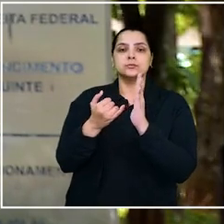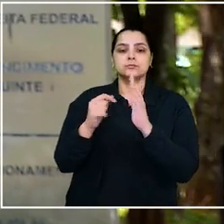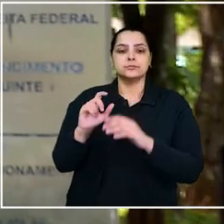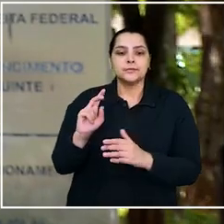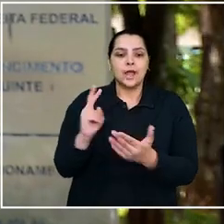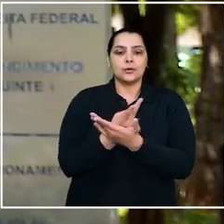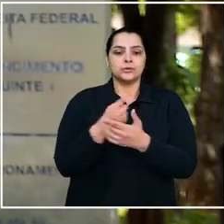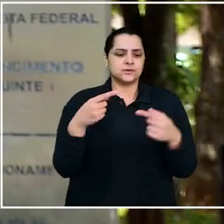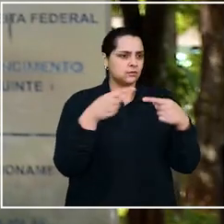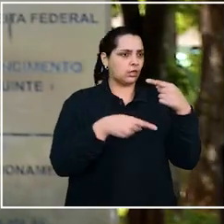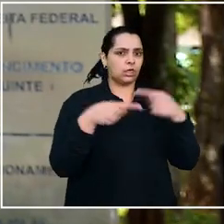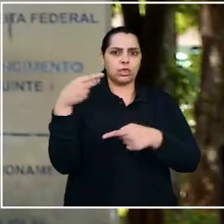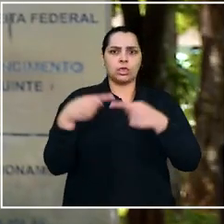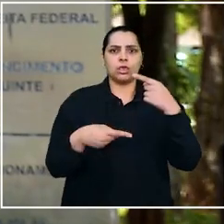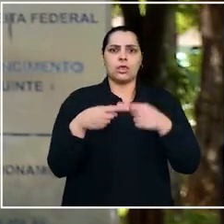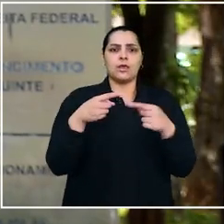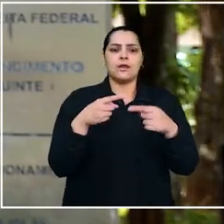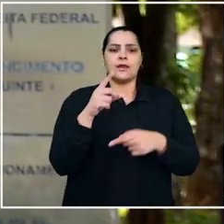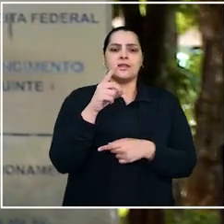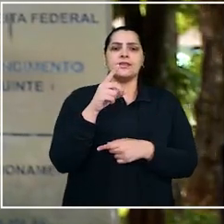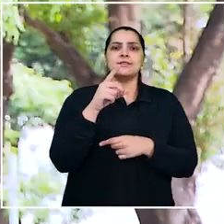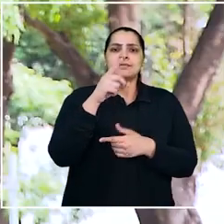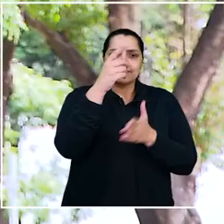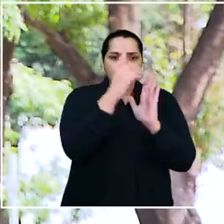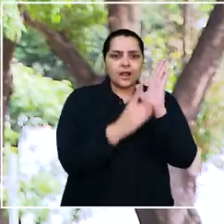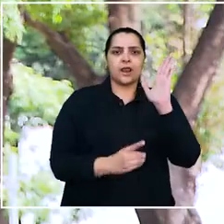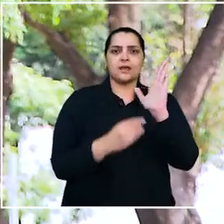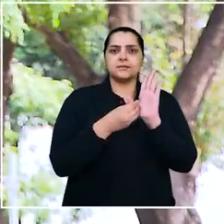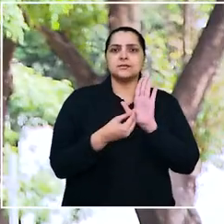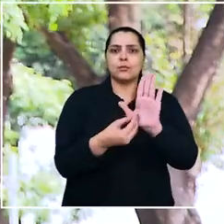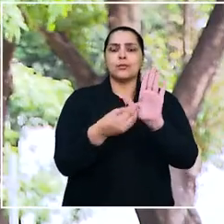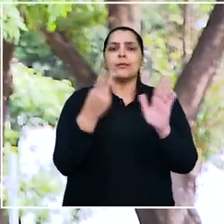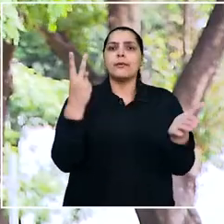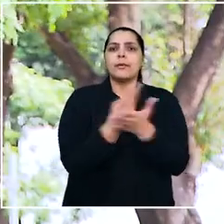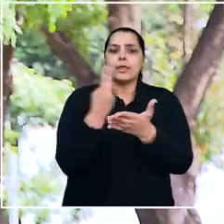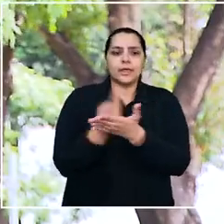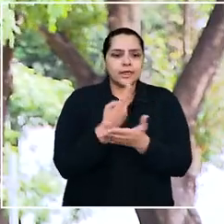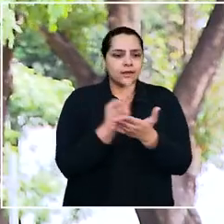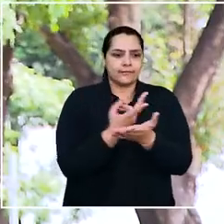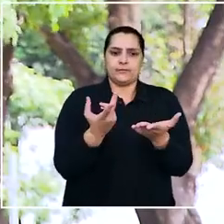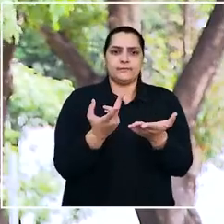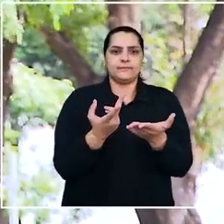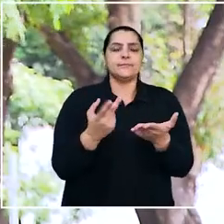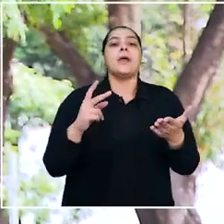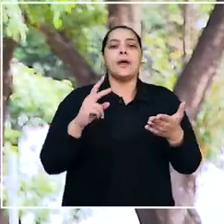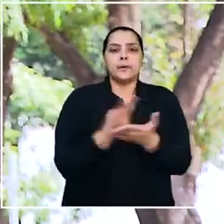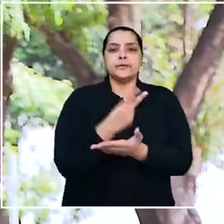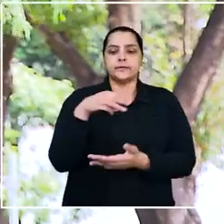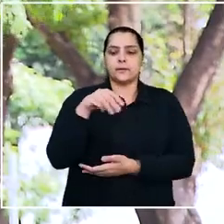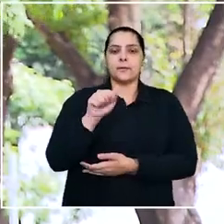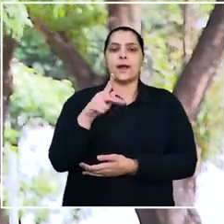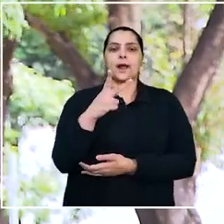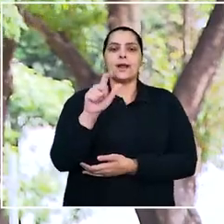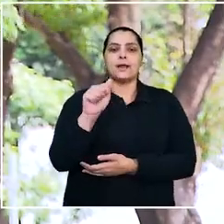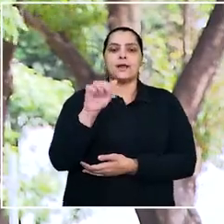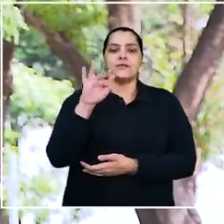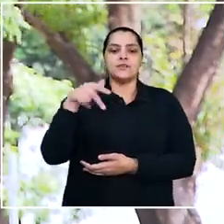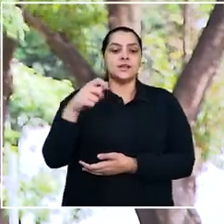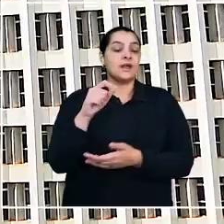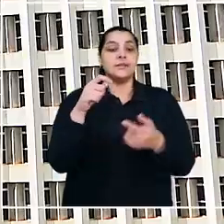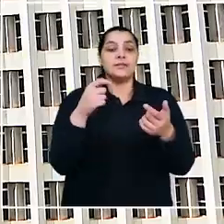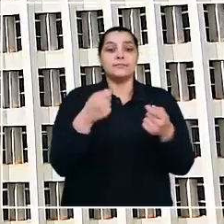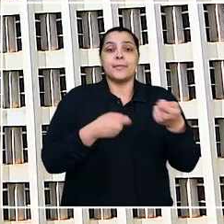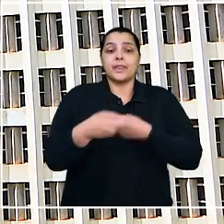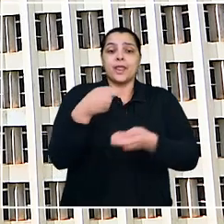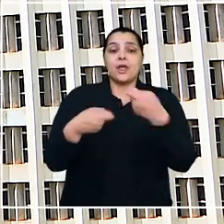gerou inconsistências na declaração anual. Como consequência, a restituição ficou retida e ela caiu na malha fina. Por isso, não